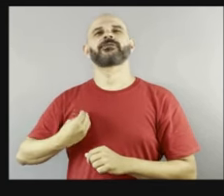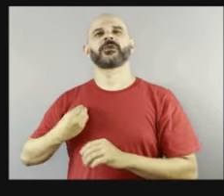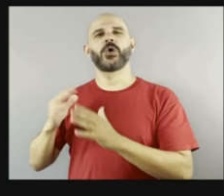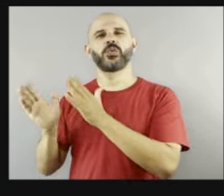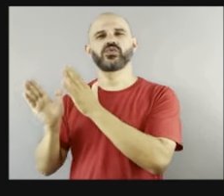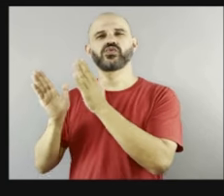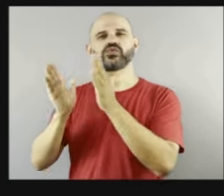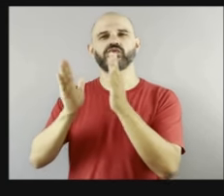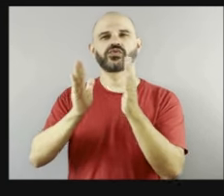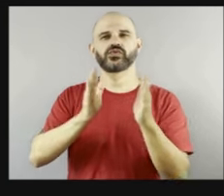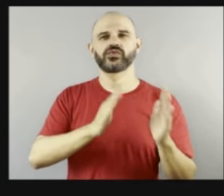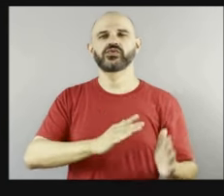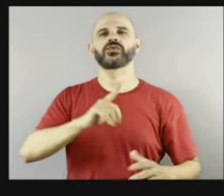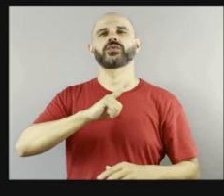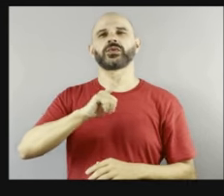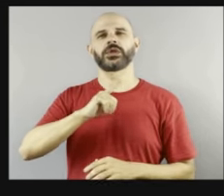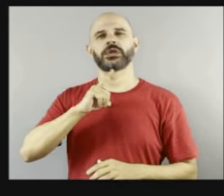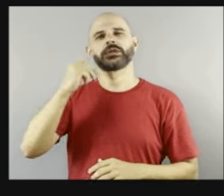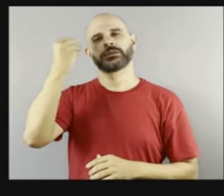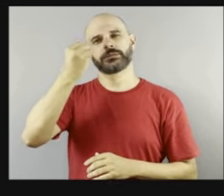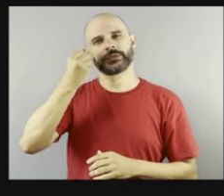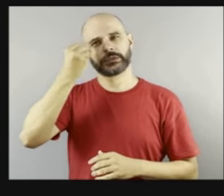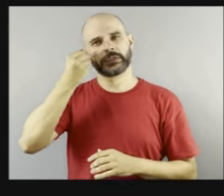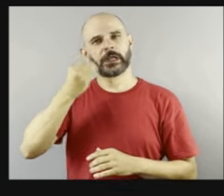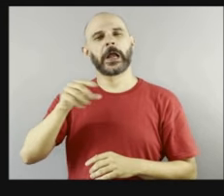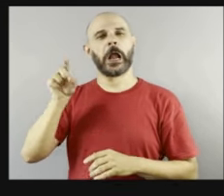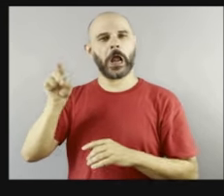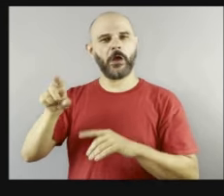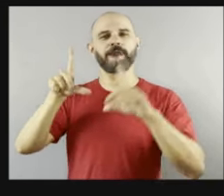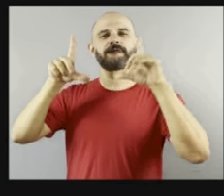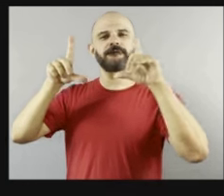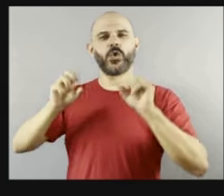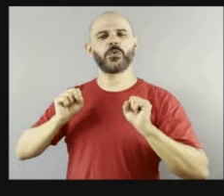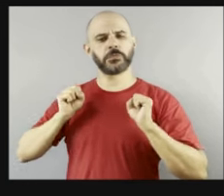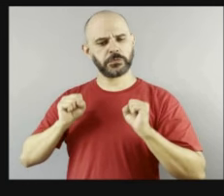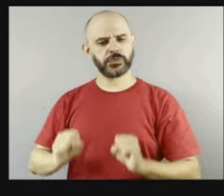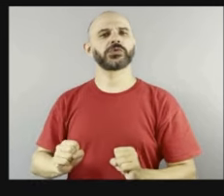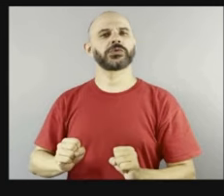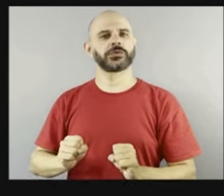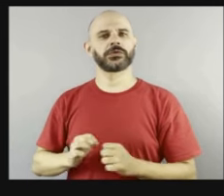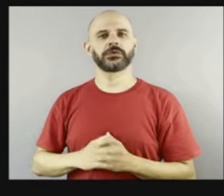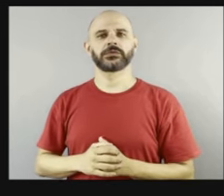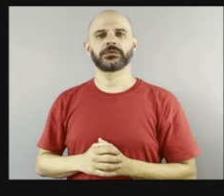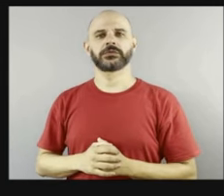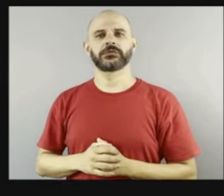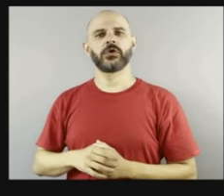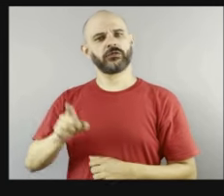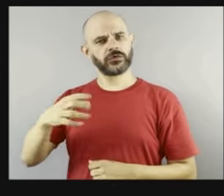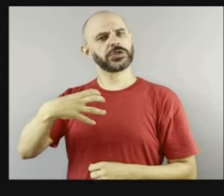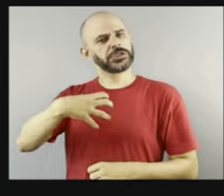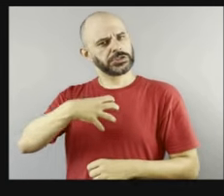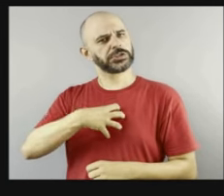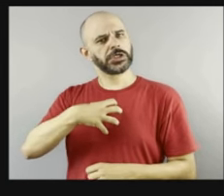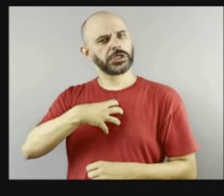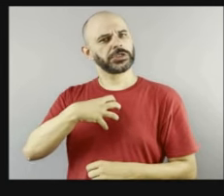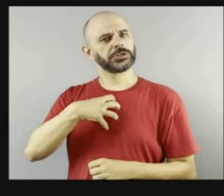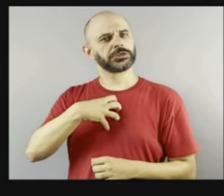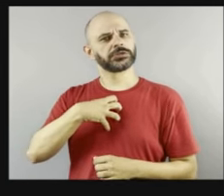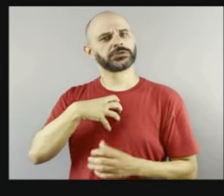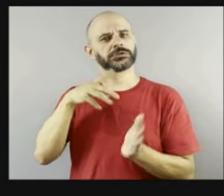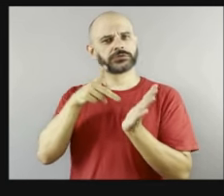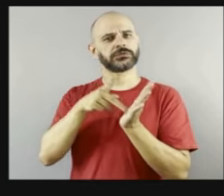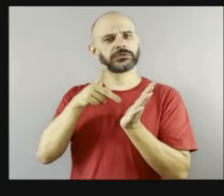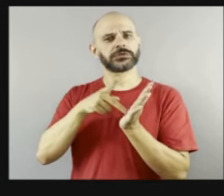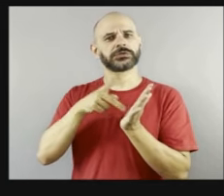poderosa, né? Você está ali sentindo realmente dona de si,